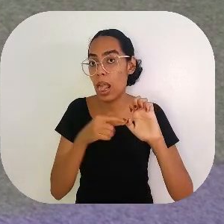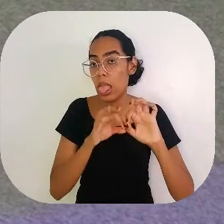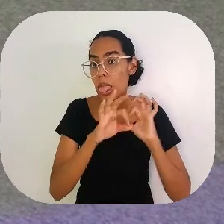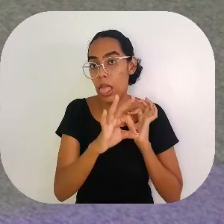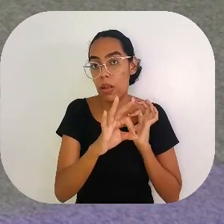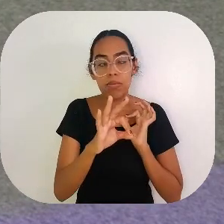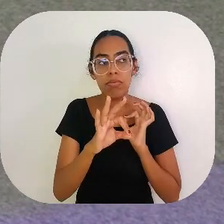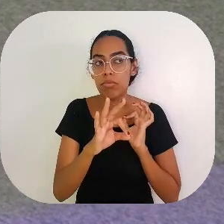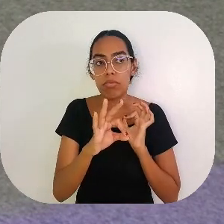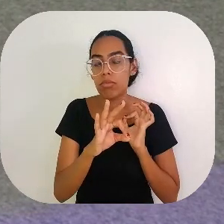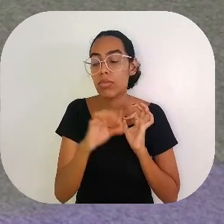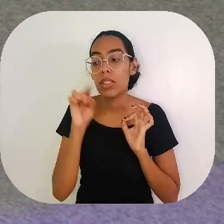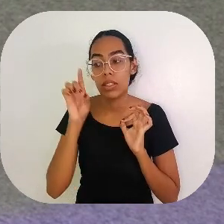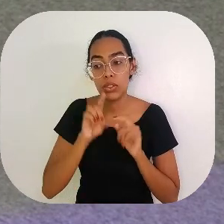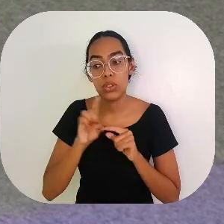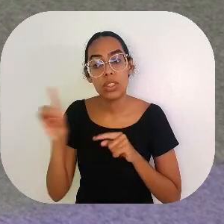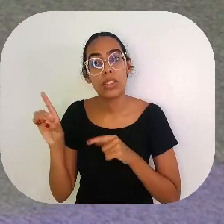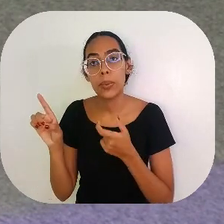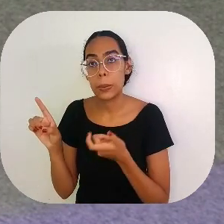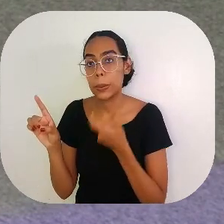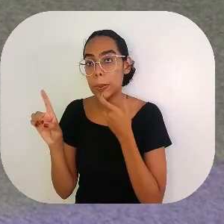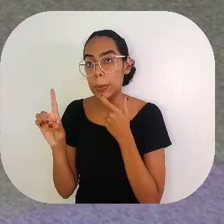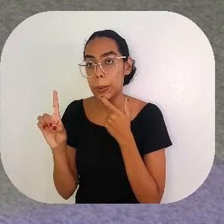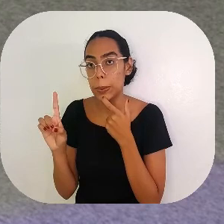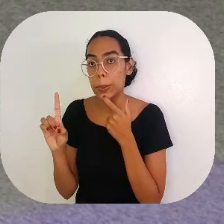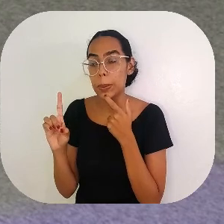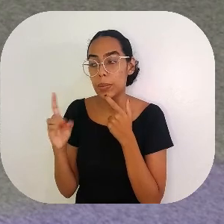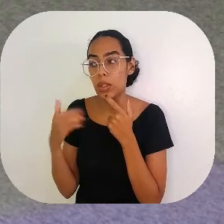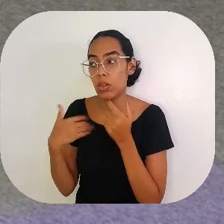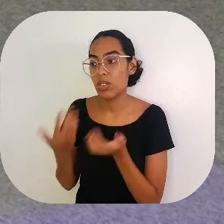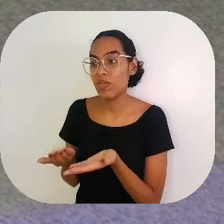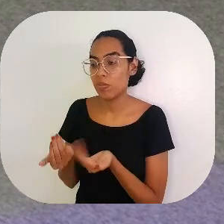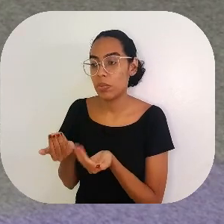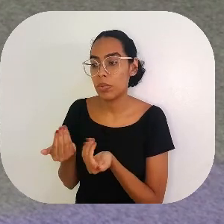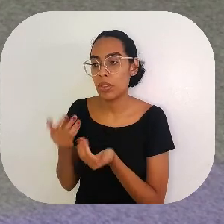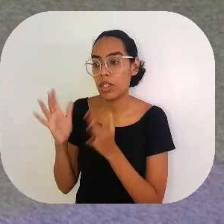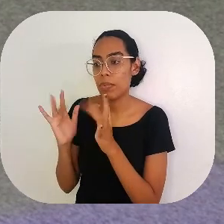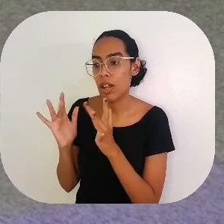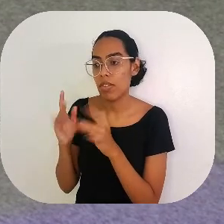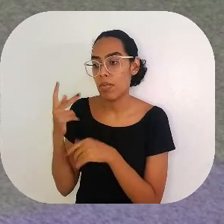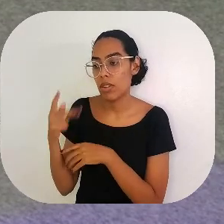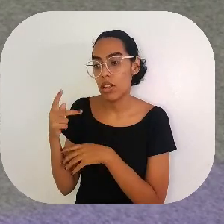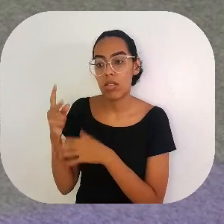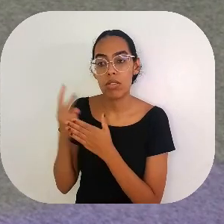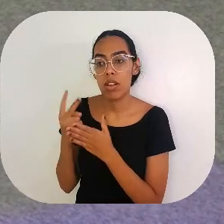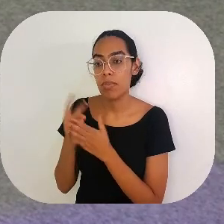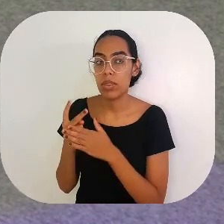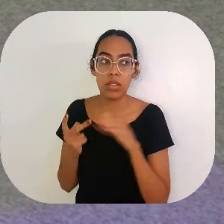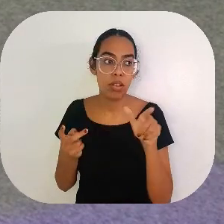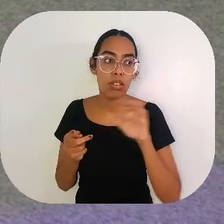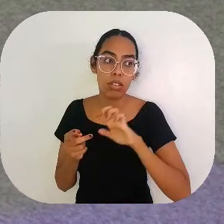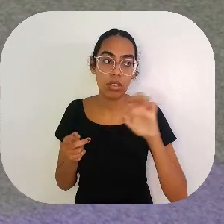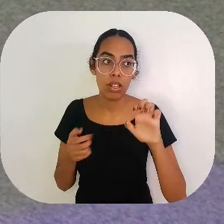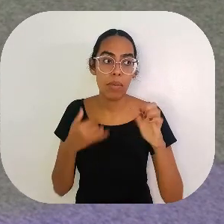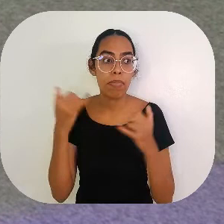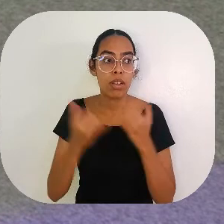direita, porque o caminho da esquerda é mais longo. Ele, não. O caminho da direita é mais perto, porque quando eu era jovem, eu namorava com a mãe